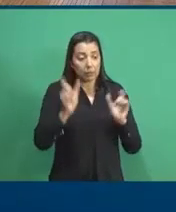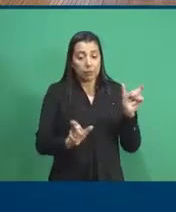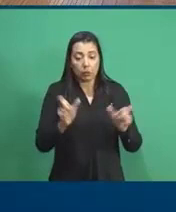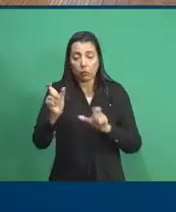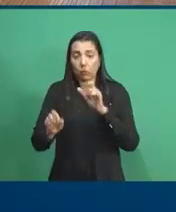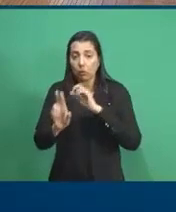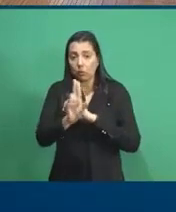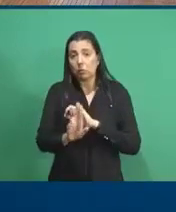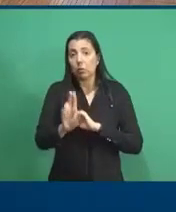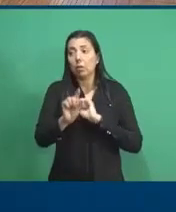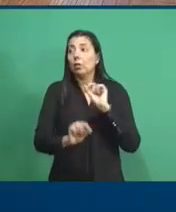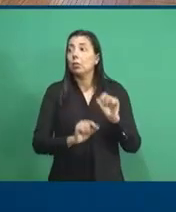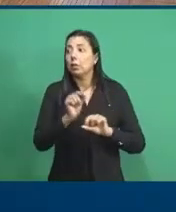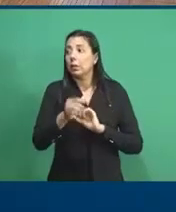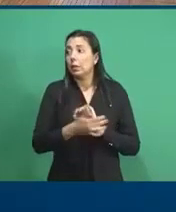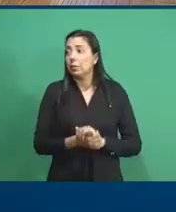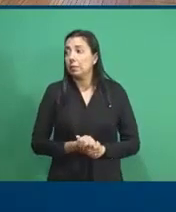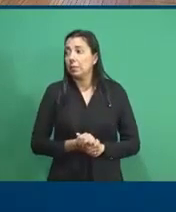utilizarem,